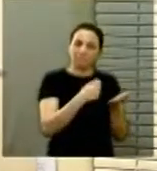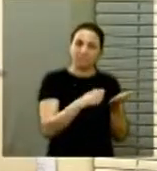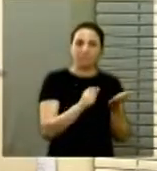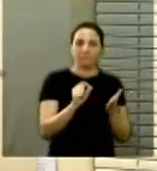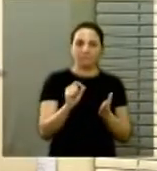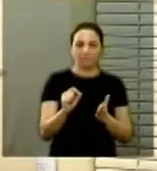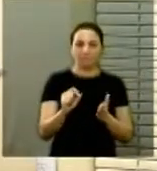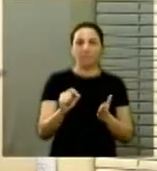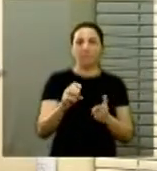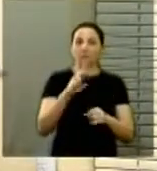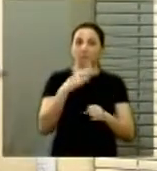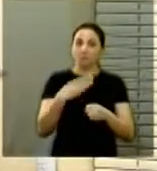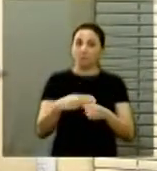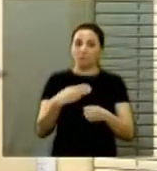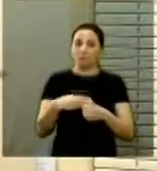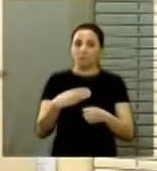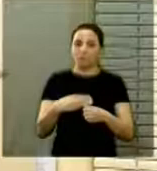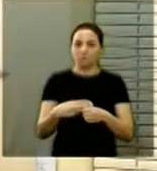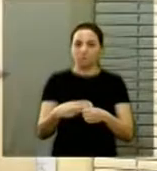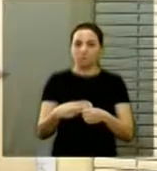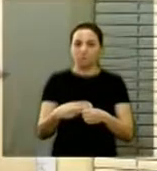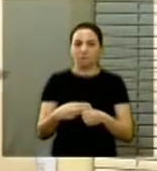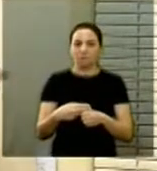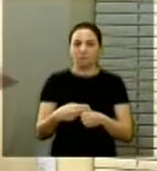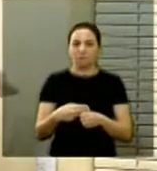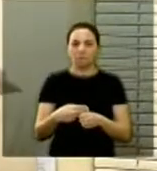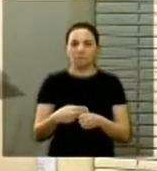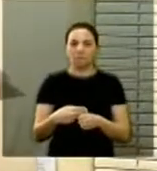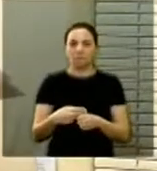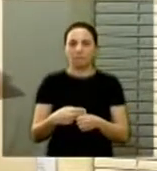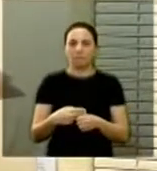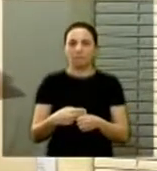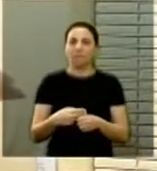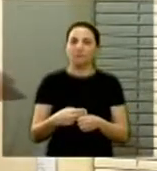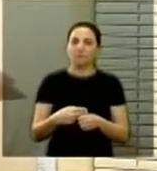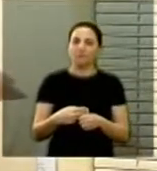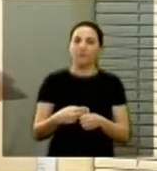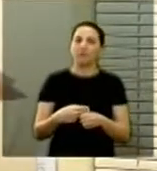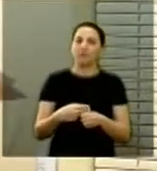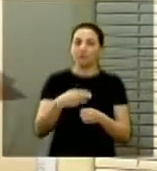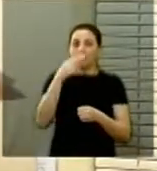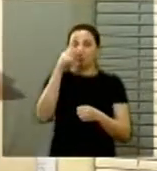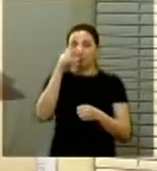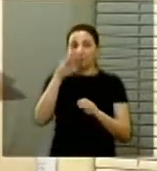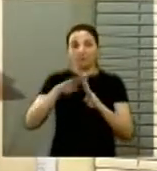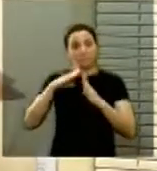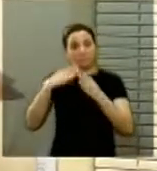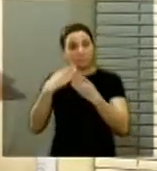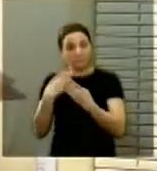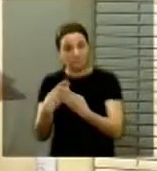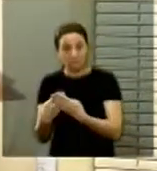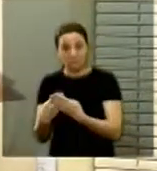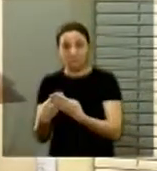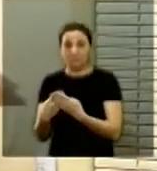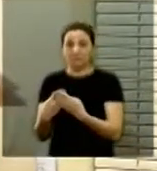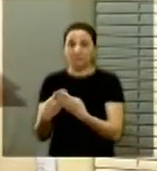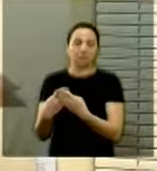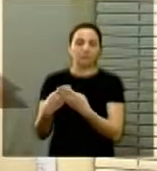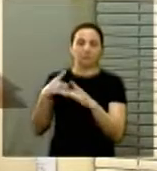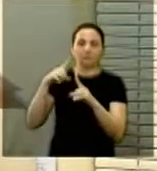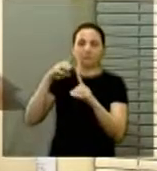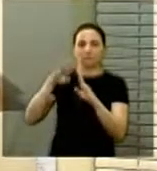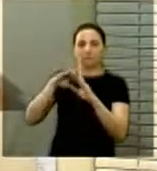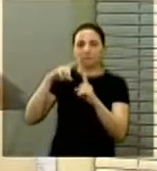municipal. Mais um minuto. As pastorais, Pastoral da Criança, Pastoral da Juventude do Distrito Federal,